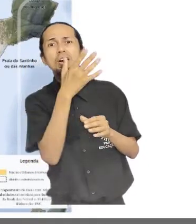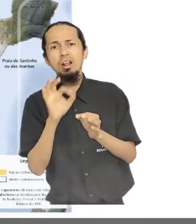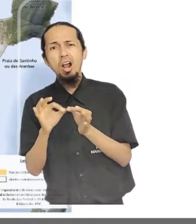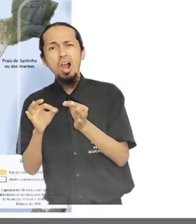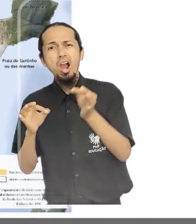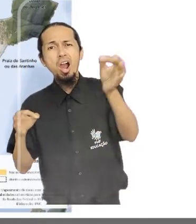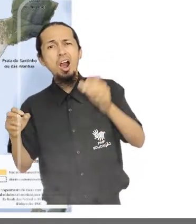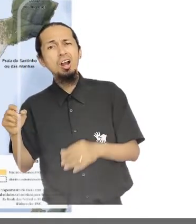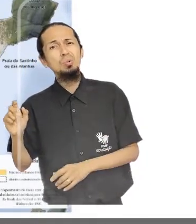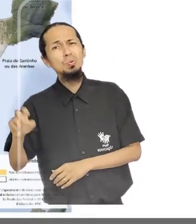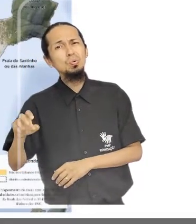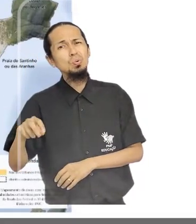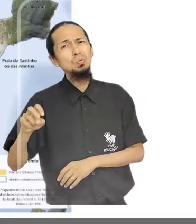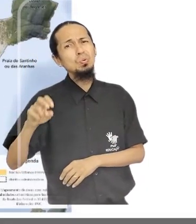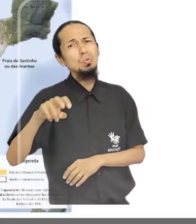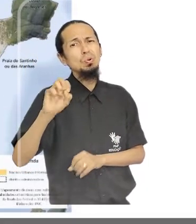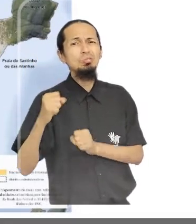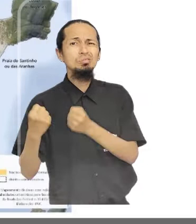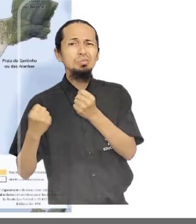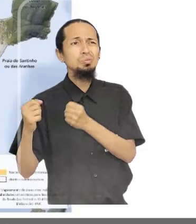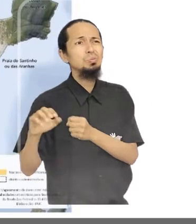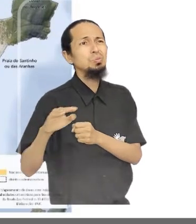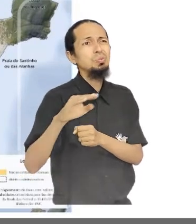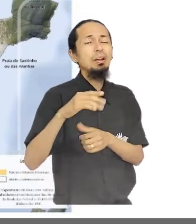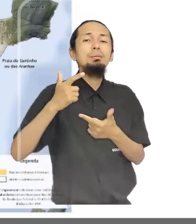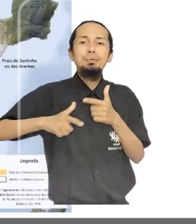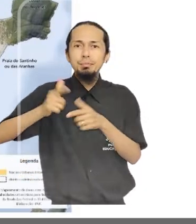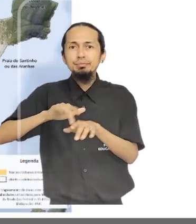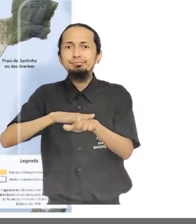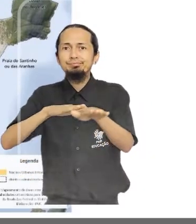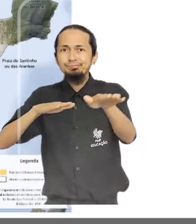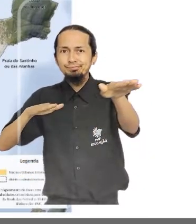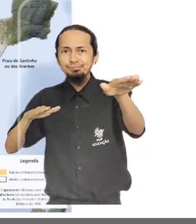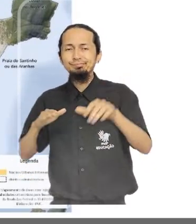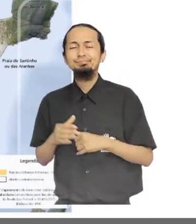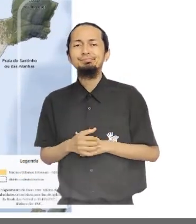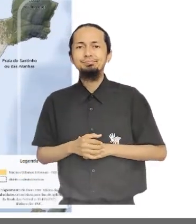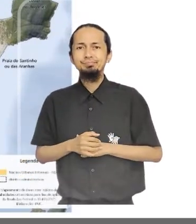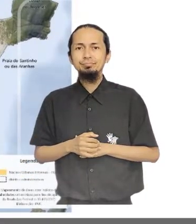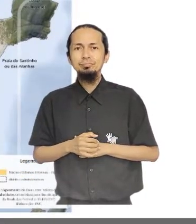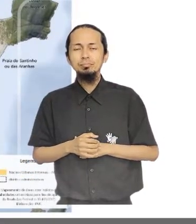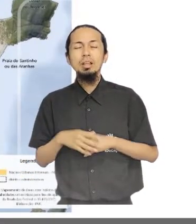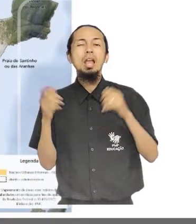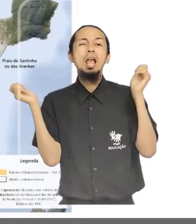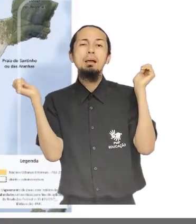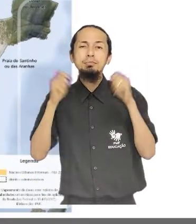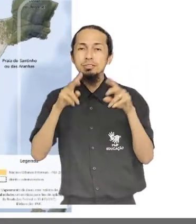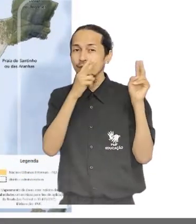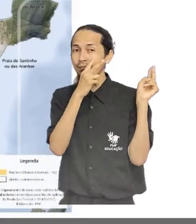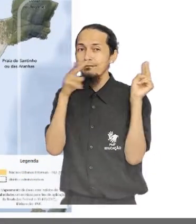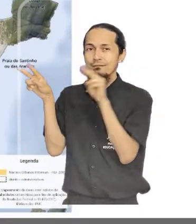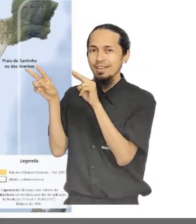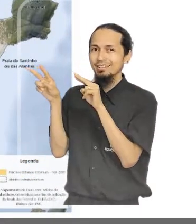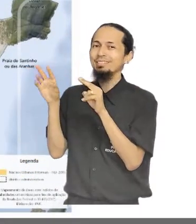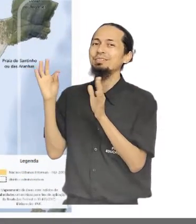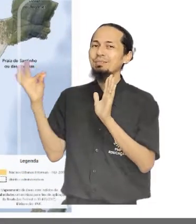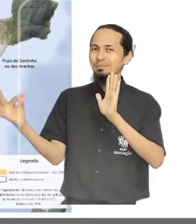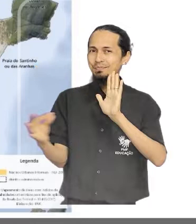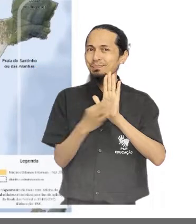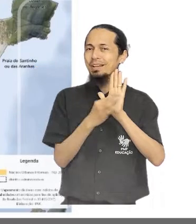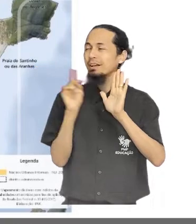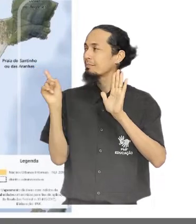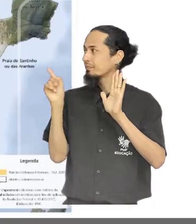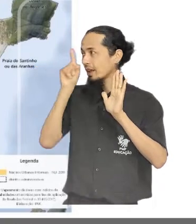distrito, causando deslocamentos desnecessários e problemas de mobilidade. É possível ver no mapa,